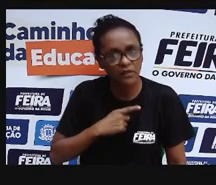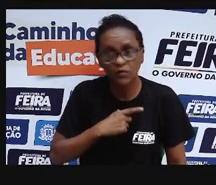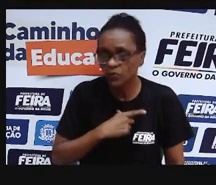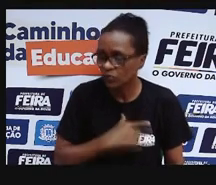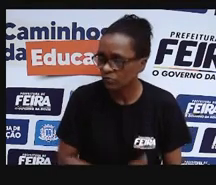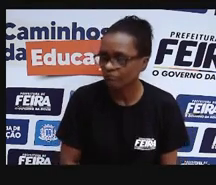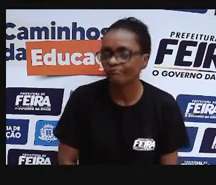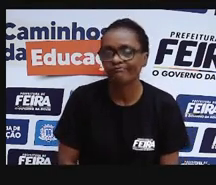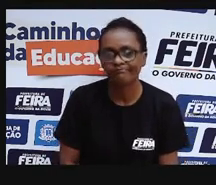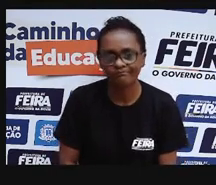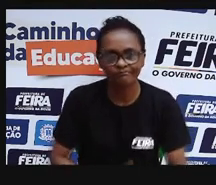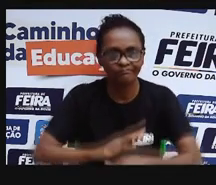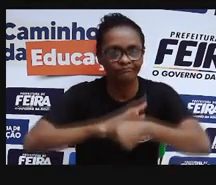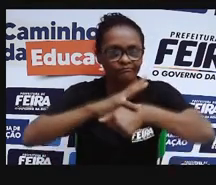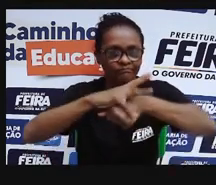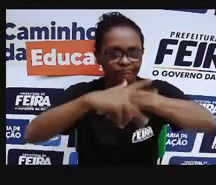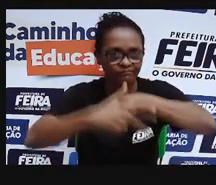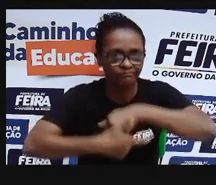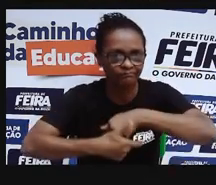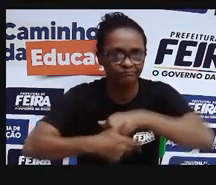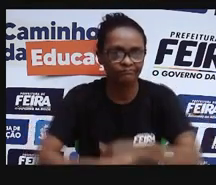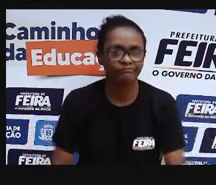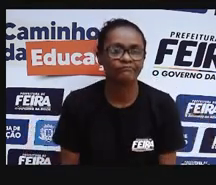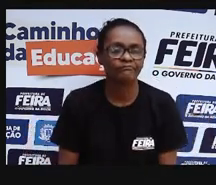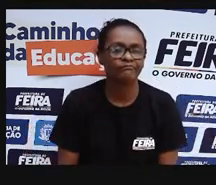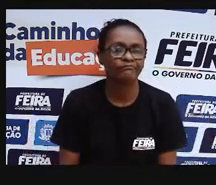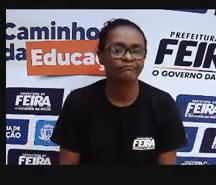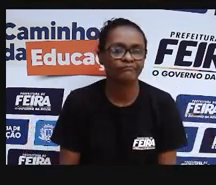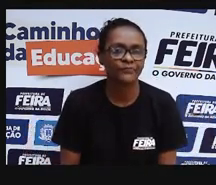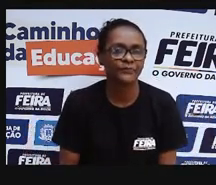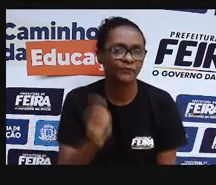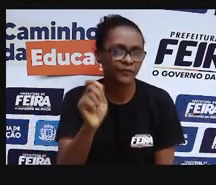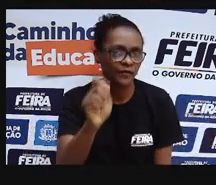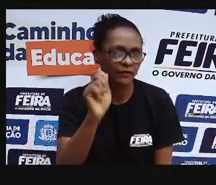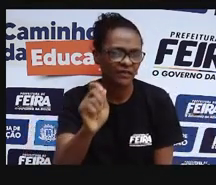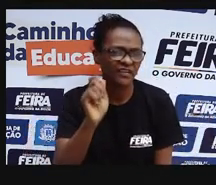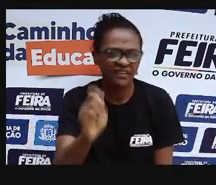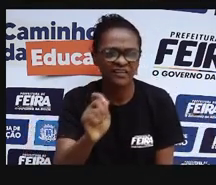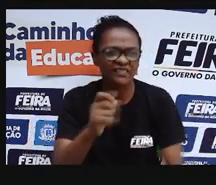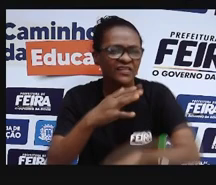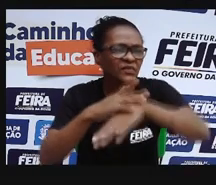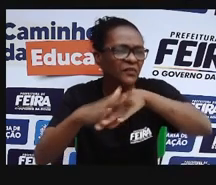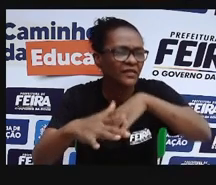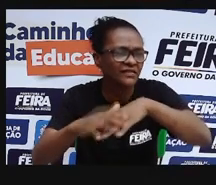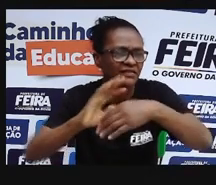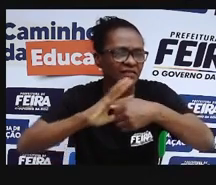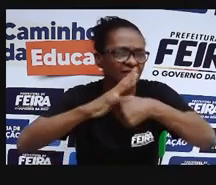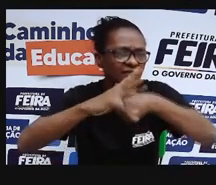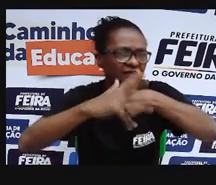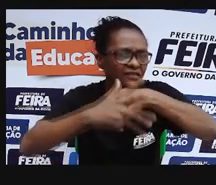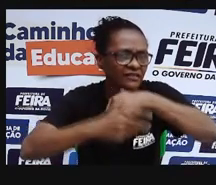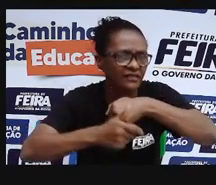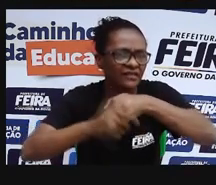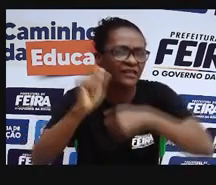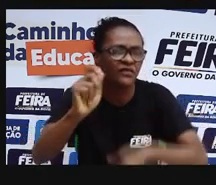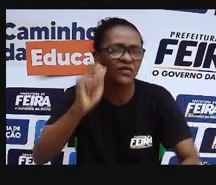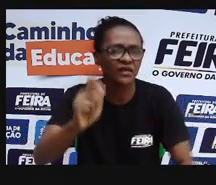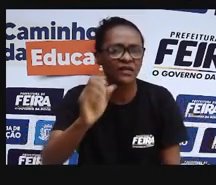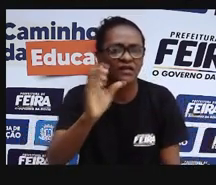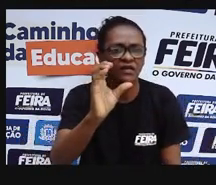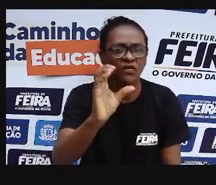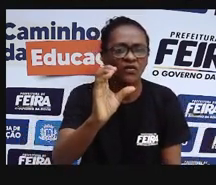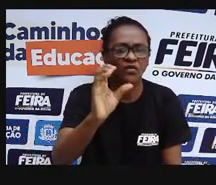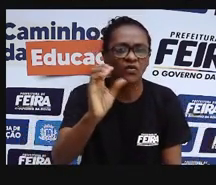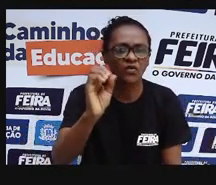pelo coronavírus. Então, o que é o coronavírus? Coronavírus, eles são uma